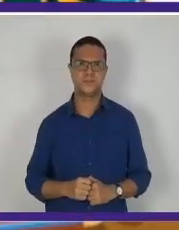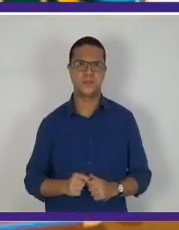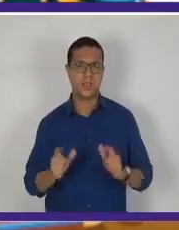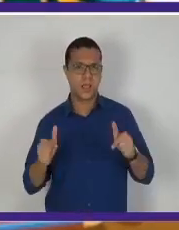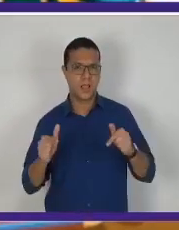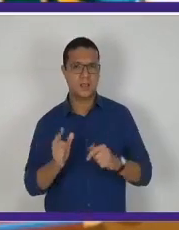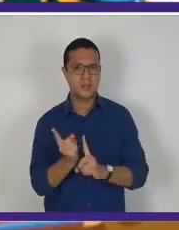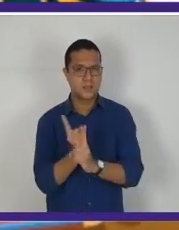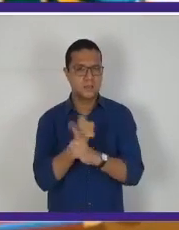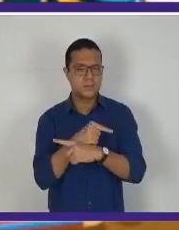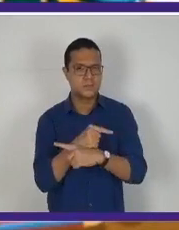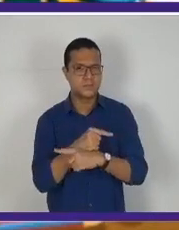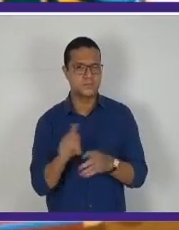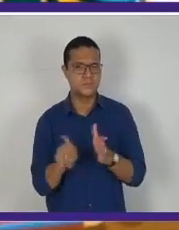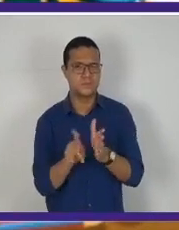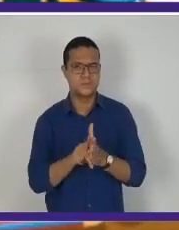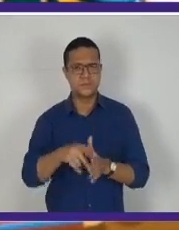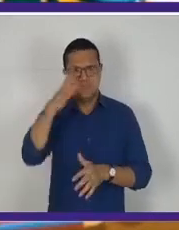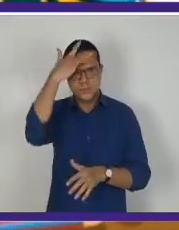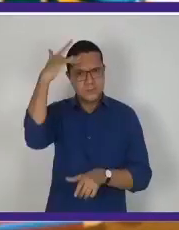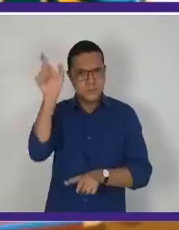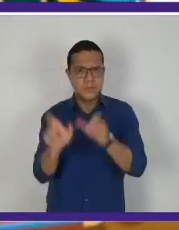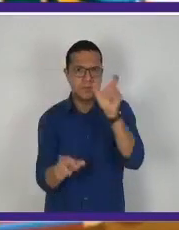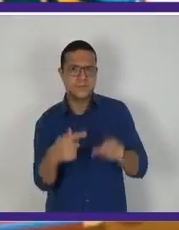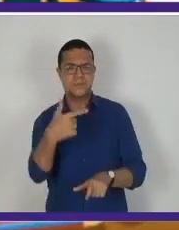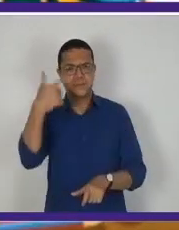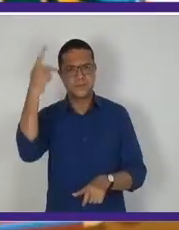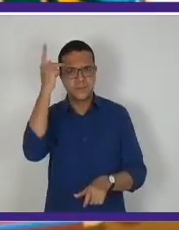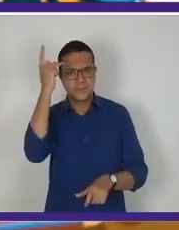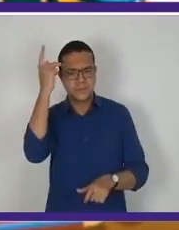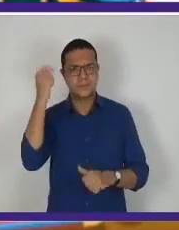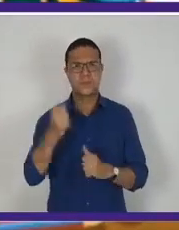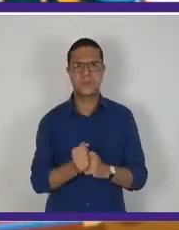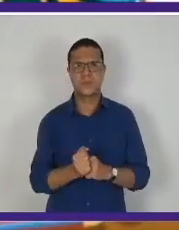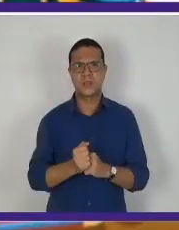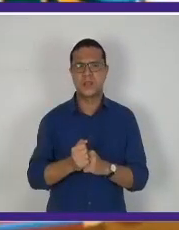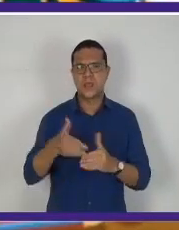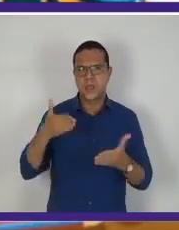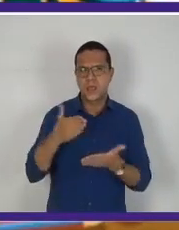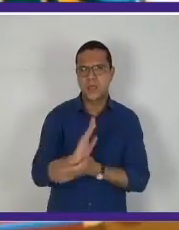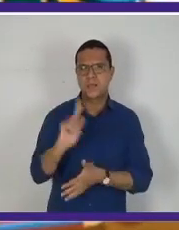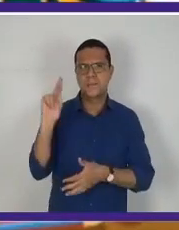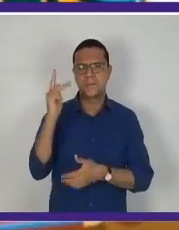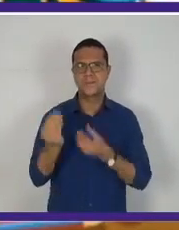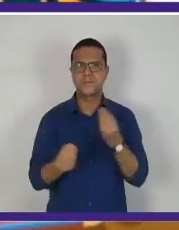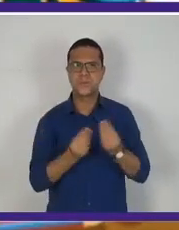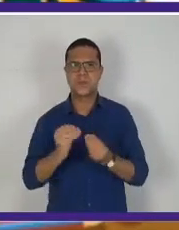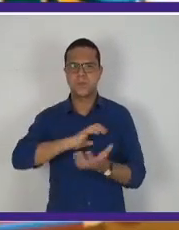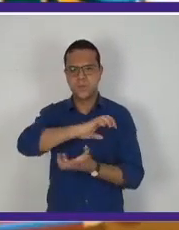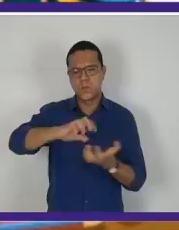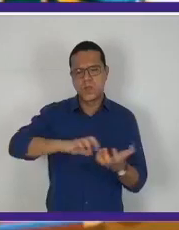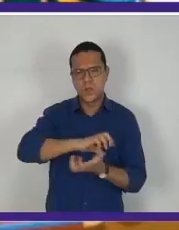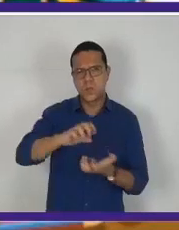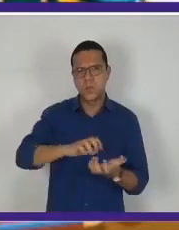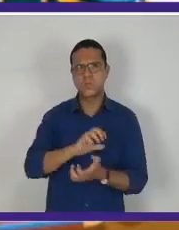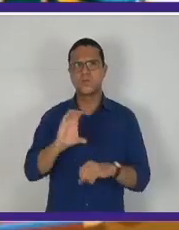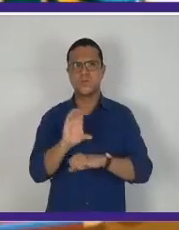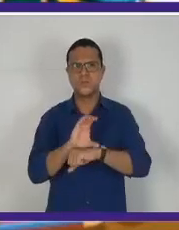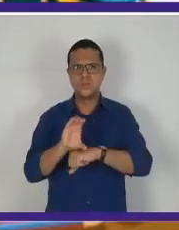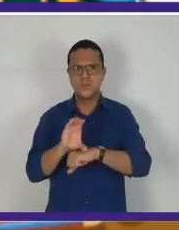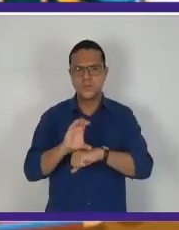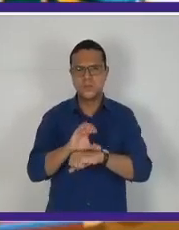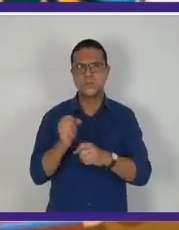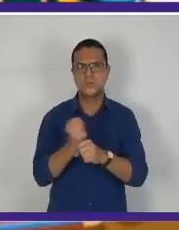Essa oposição dos paulistas entra para a história como a Revolução Constitucionalista de